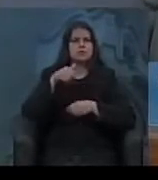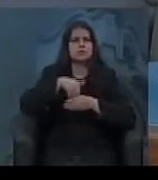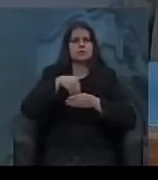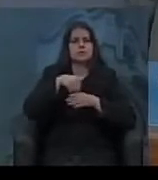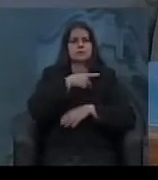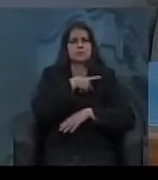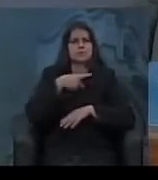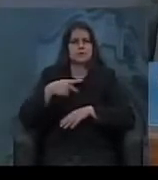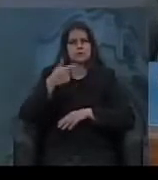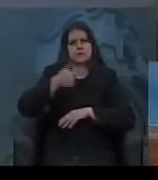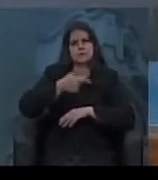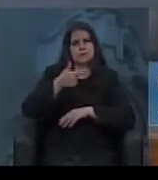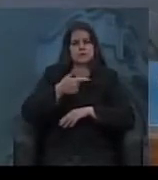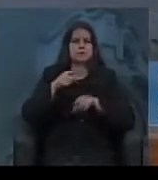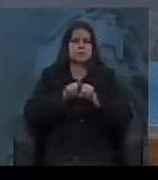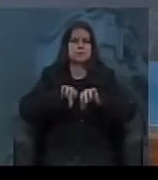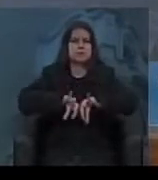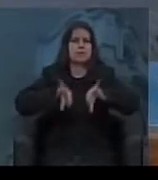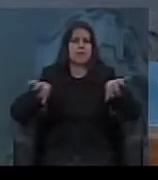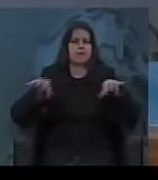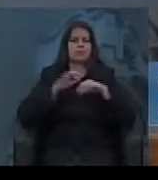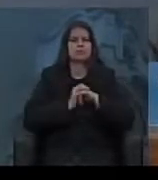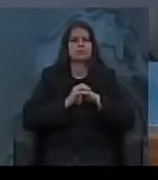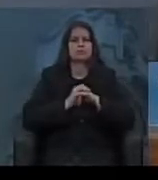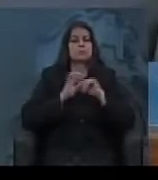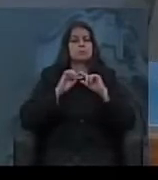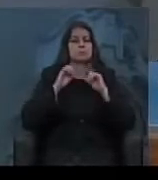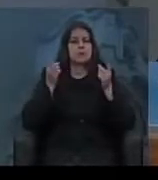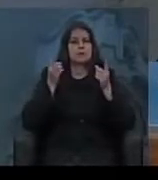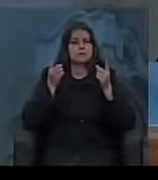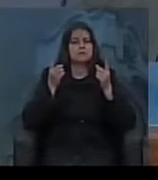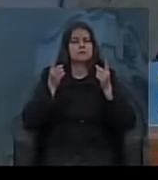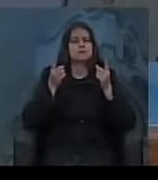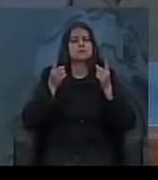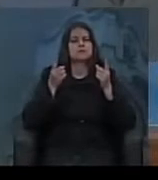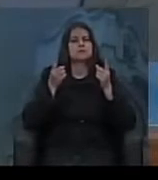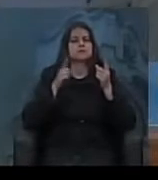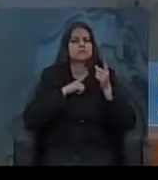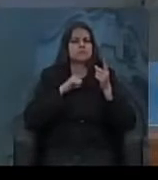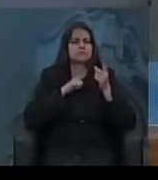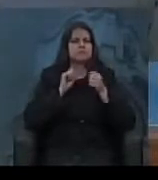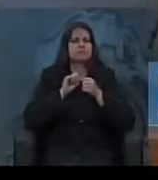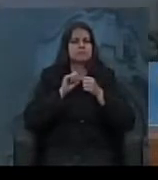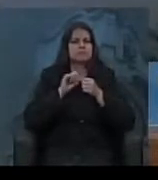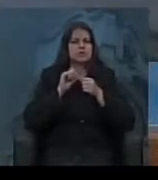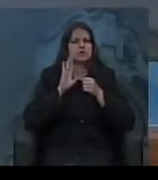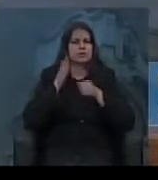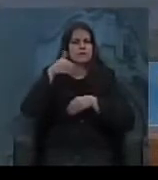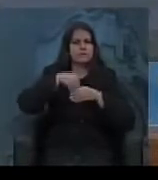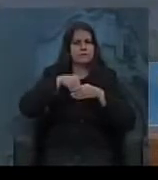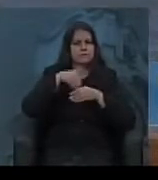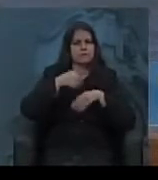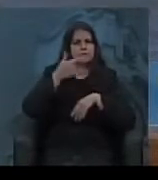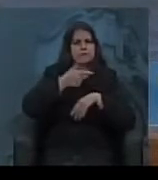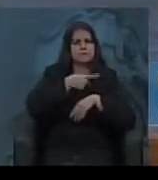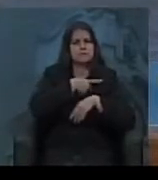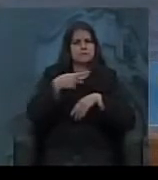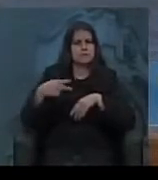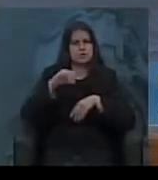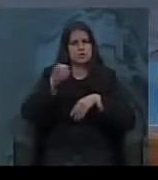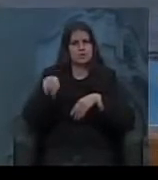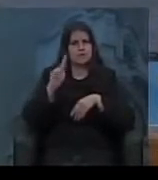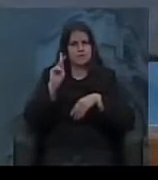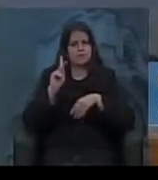presidente e vice-presidente de formas separadas. Só que, nessa ocasião, a chapa vai ser eleita vice-presidente, que é o JK, Juscelino